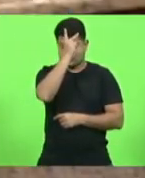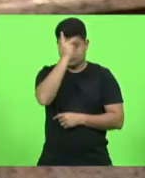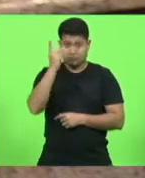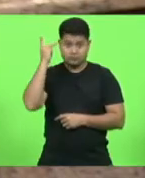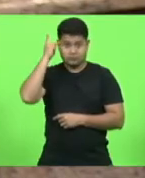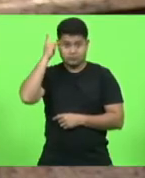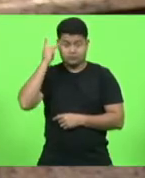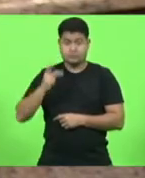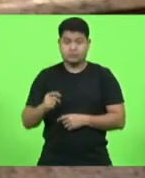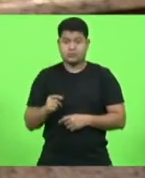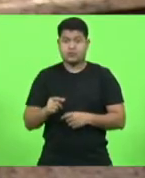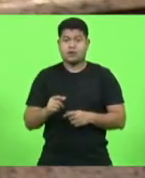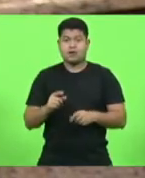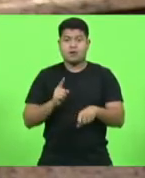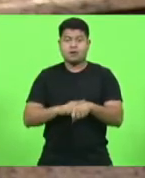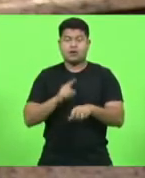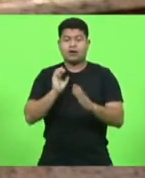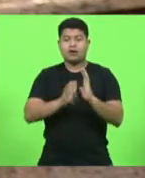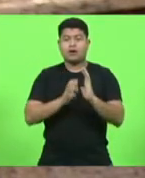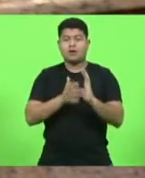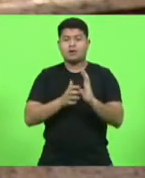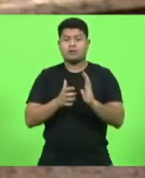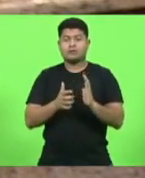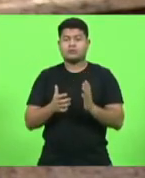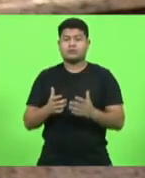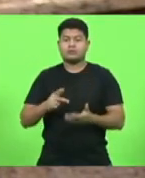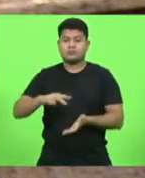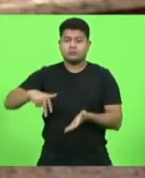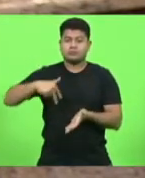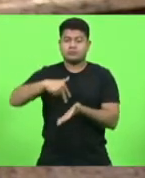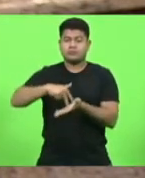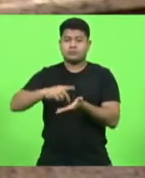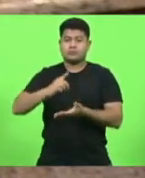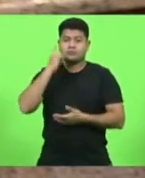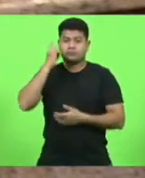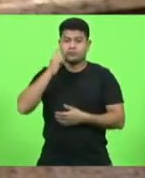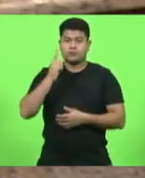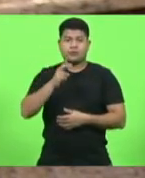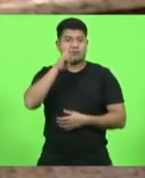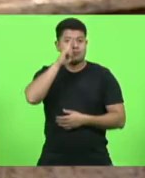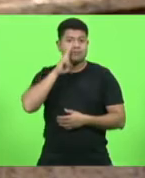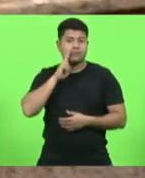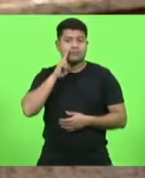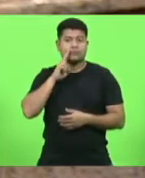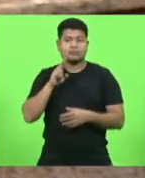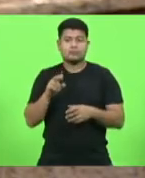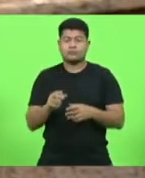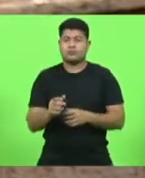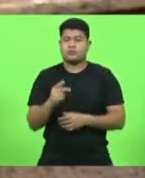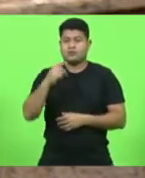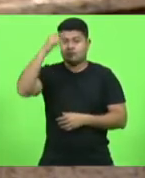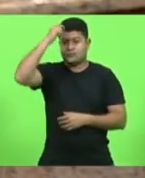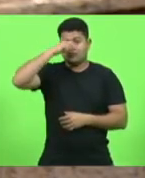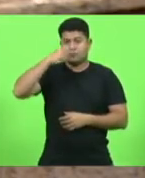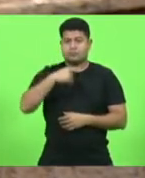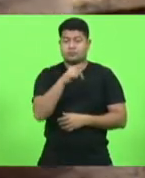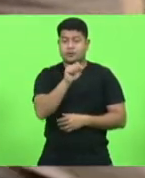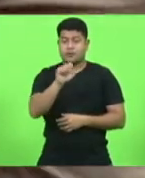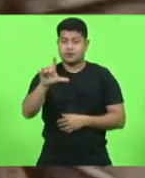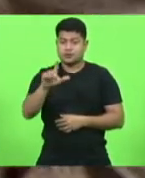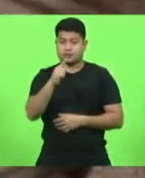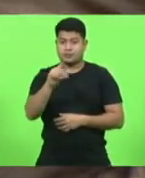Grande expediente. Neste horário, destinados aos partidos políticos, fizeram uso da palavra o senhor deputado Ivan Ates e Maurício Scudlac, o bloco PSL-PL,